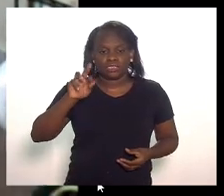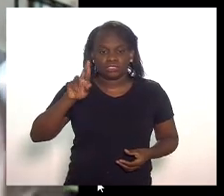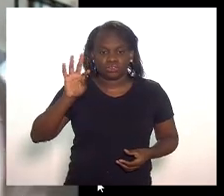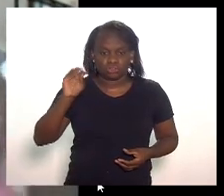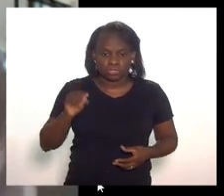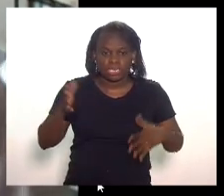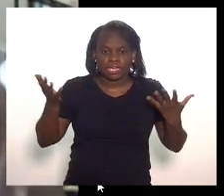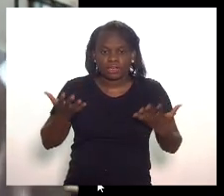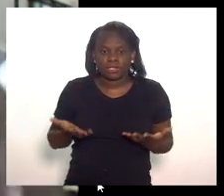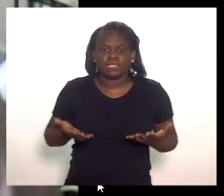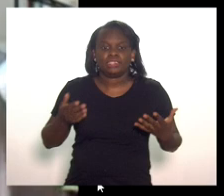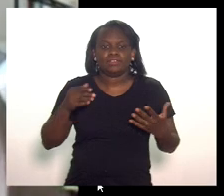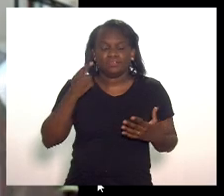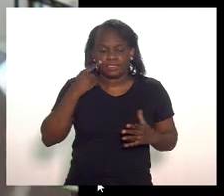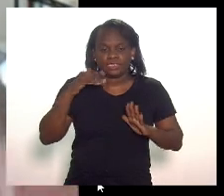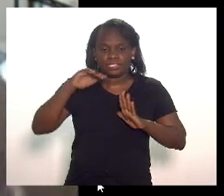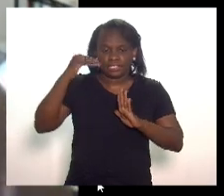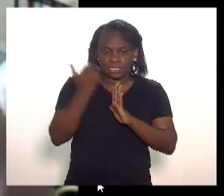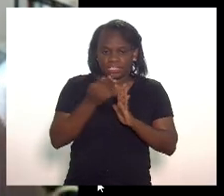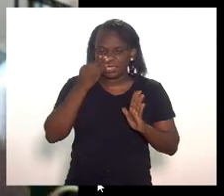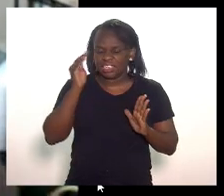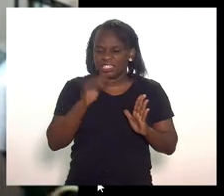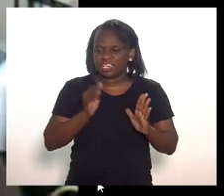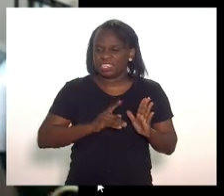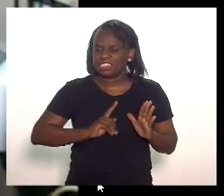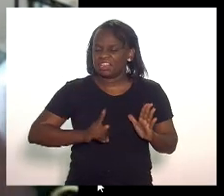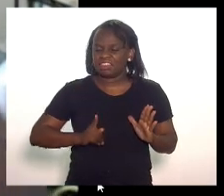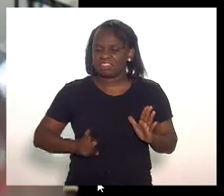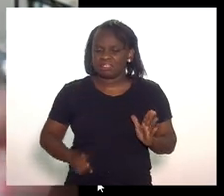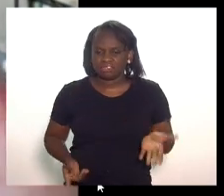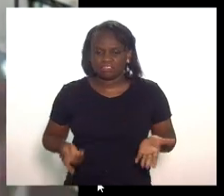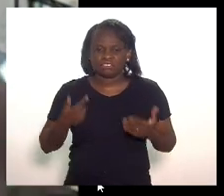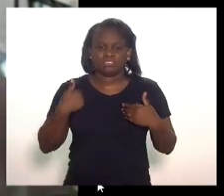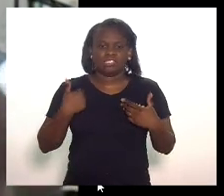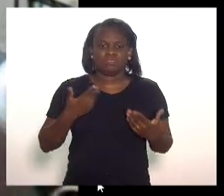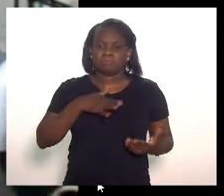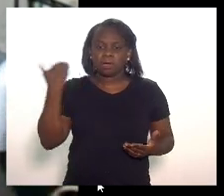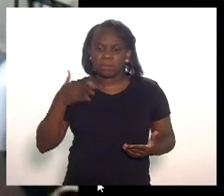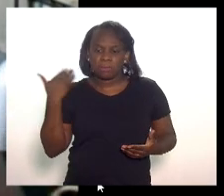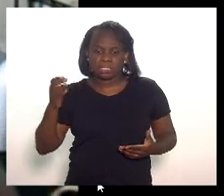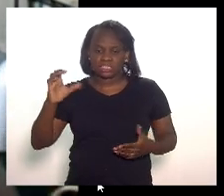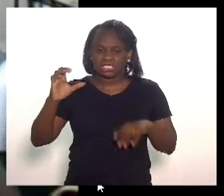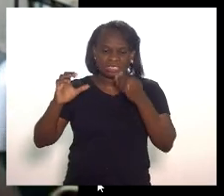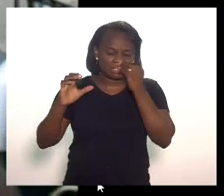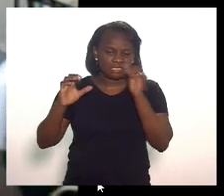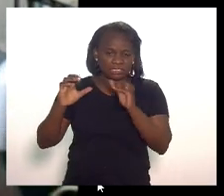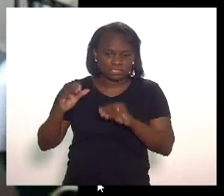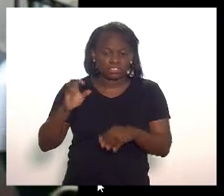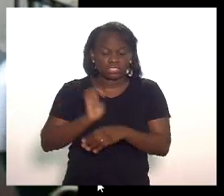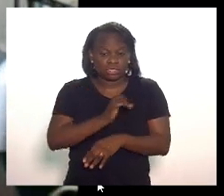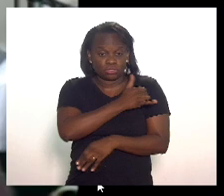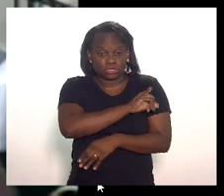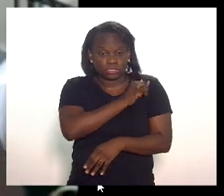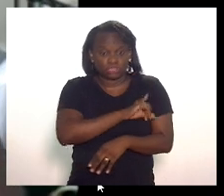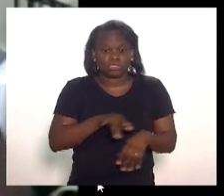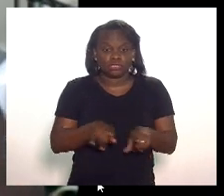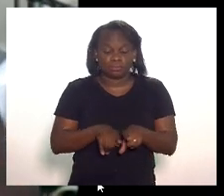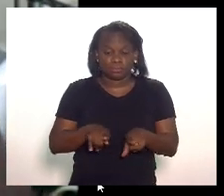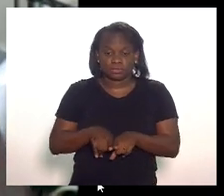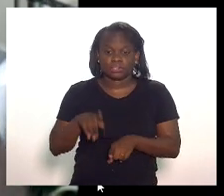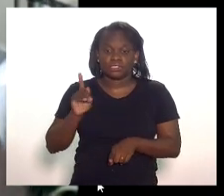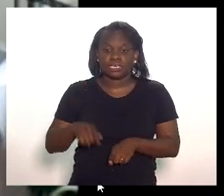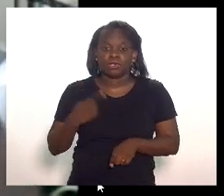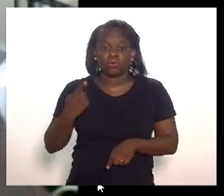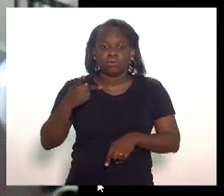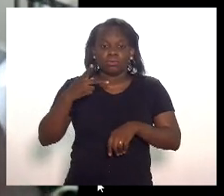aderir a essa agenda de negacionismo científico a essa agenda de morte o estado do Rio de Janeiro é um